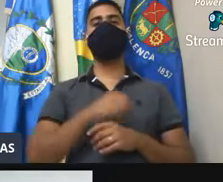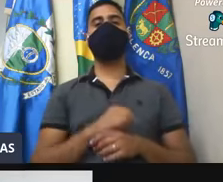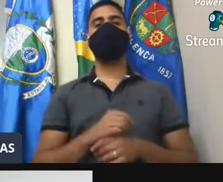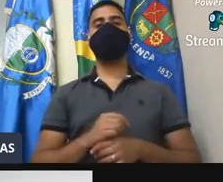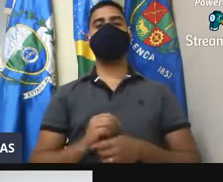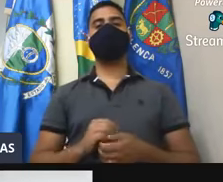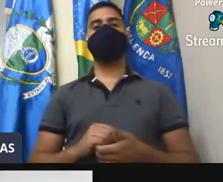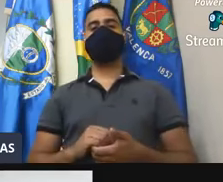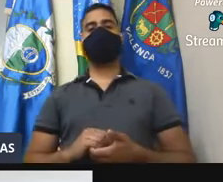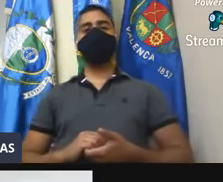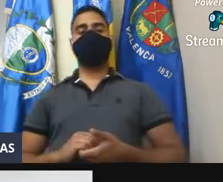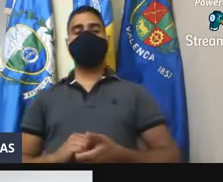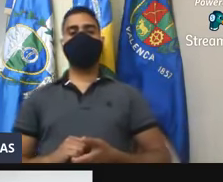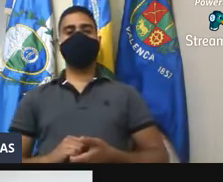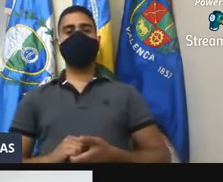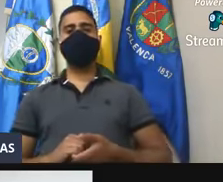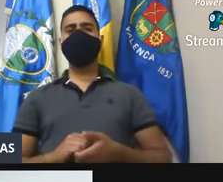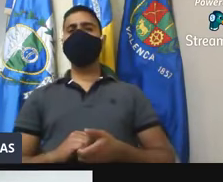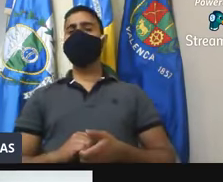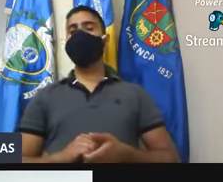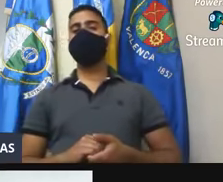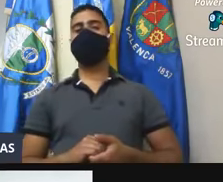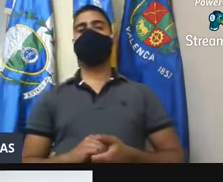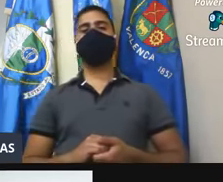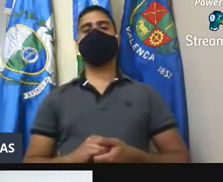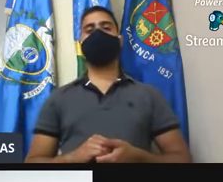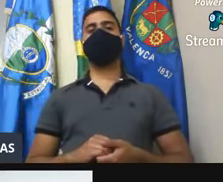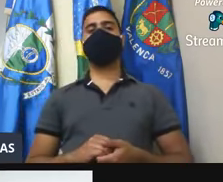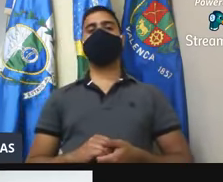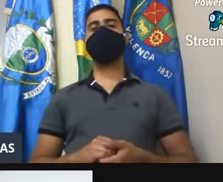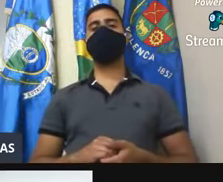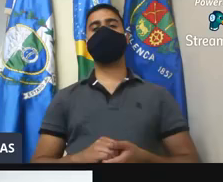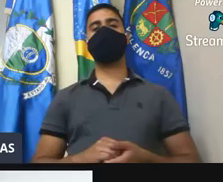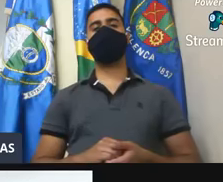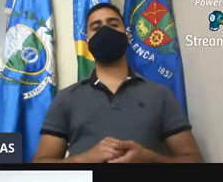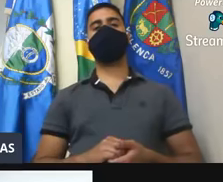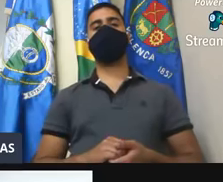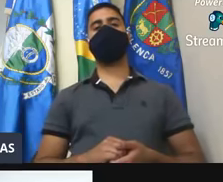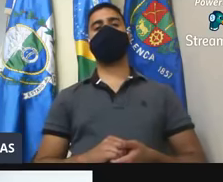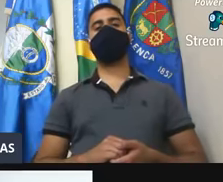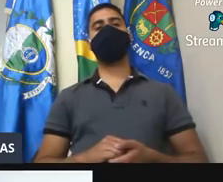esse, esse, esse pessoal, nós precisamos fazer ali, né? Uma, uma,